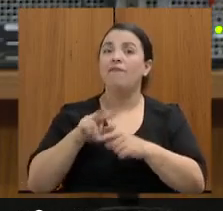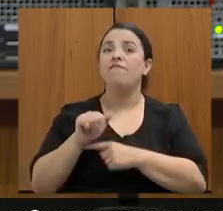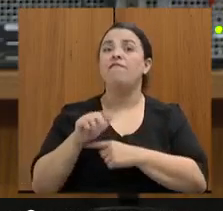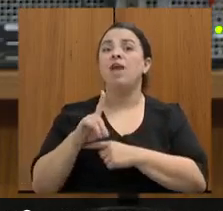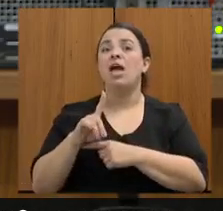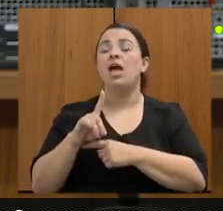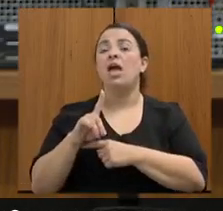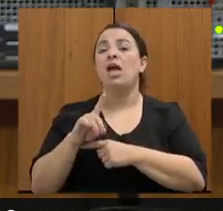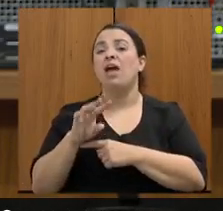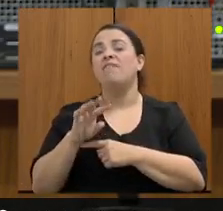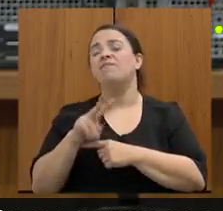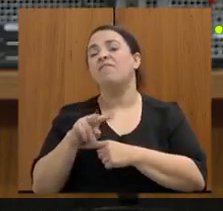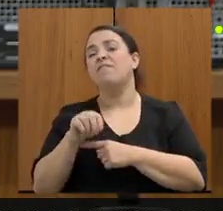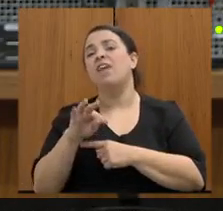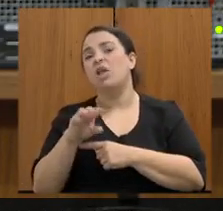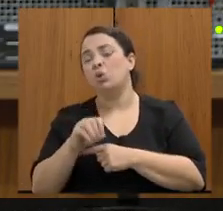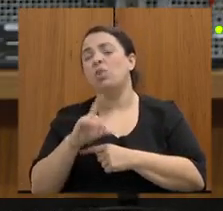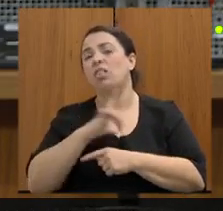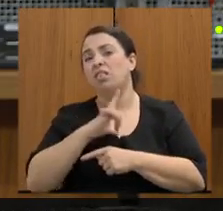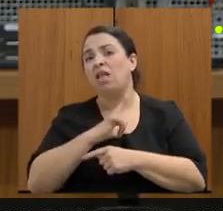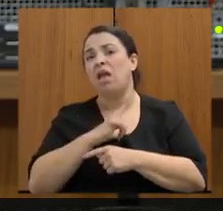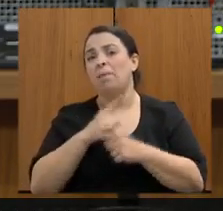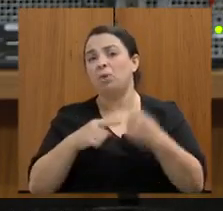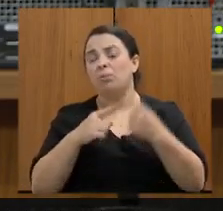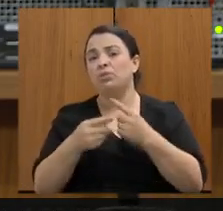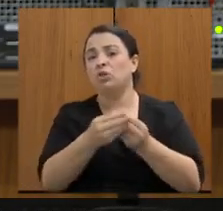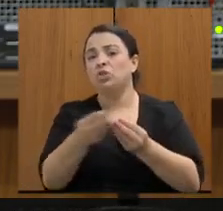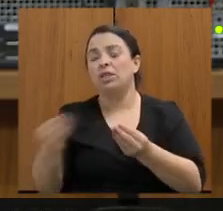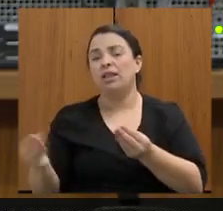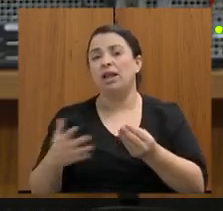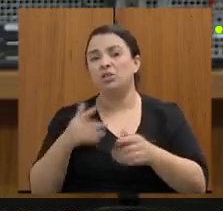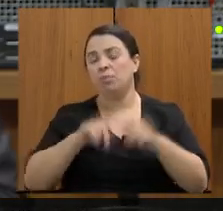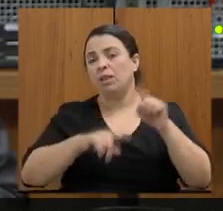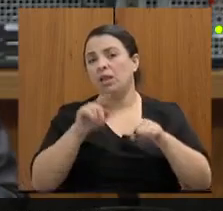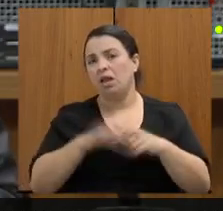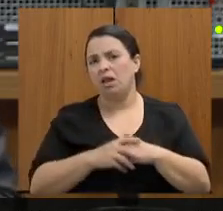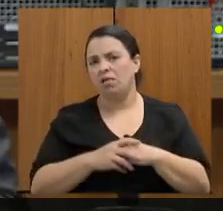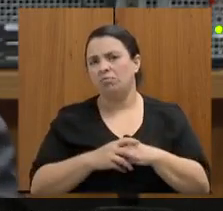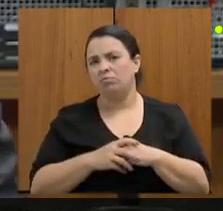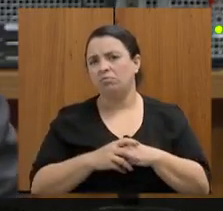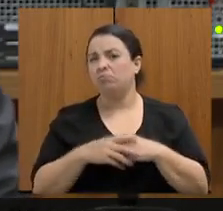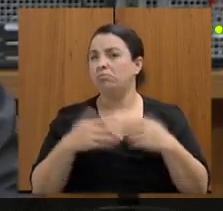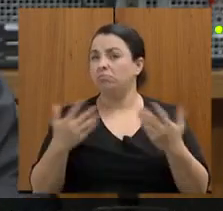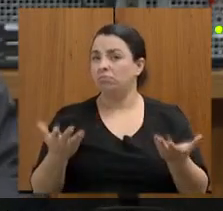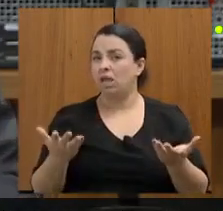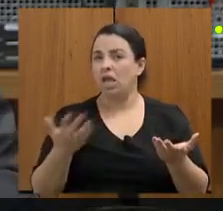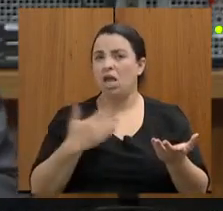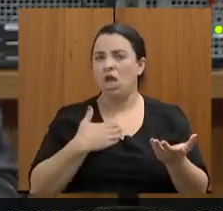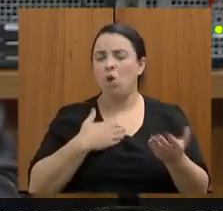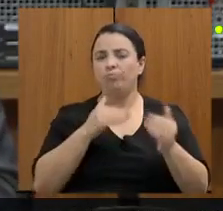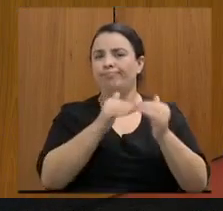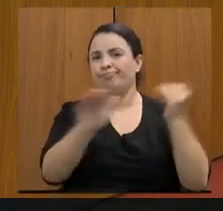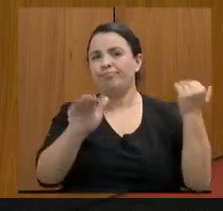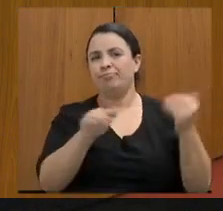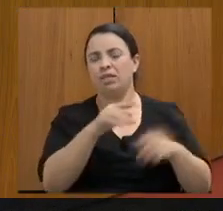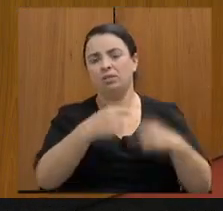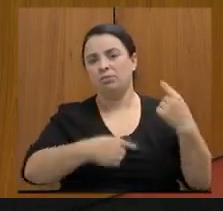que não eram da lista prioritária que receberam os aparelhos já deixo claro que sou contra essa política